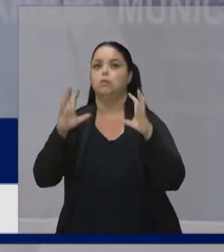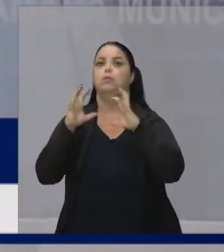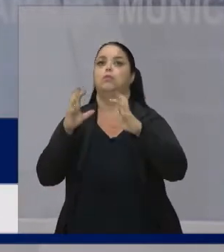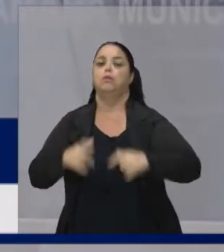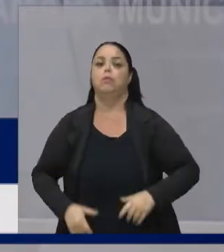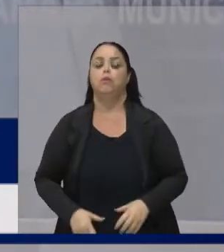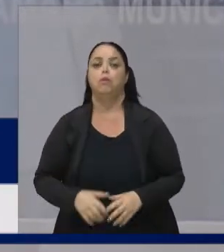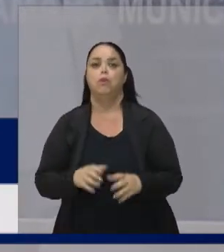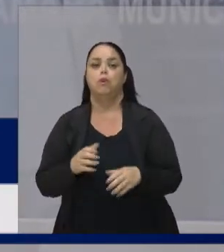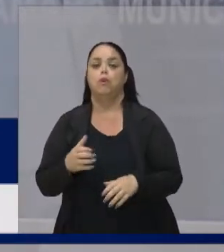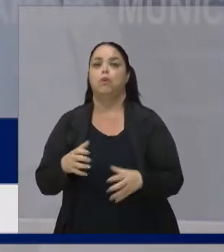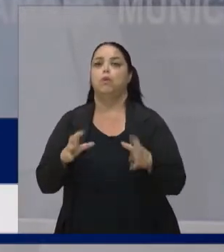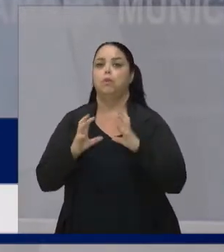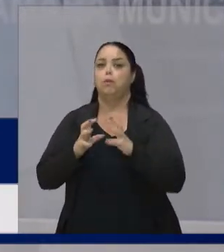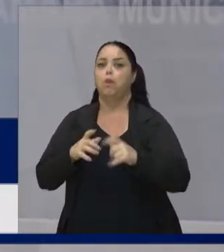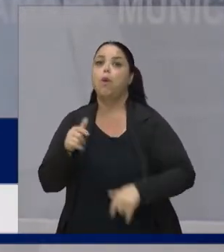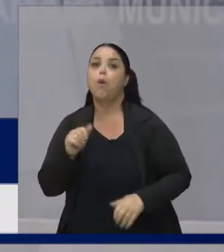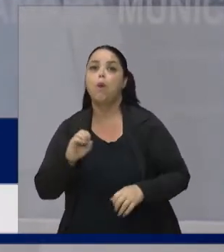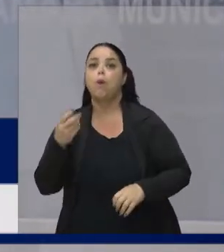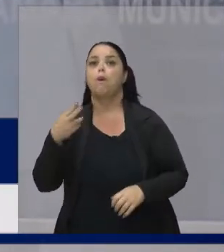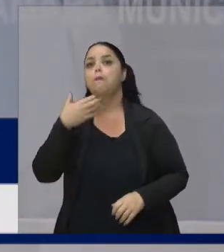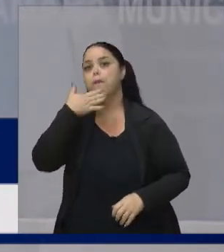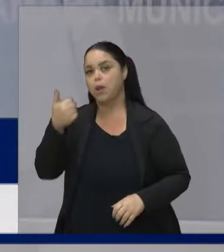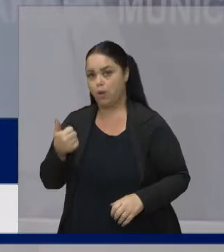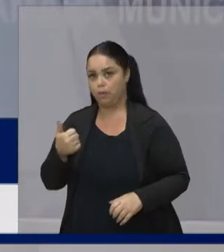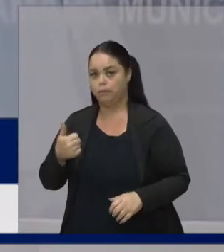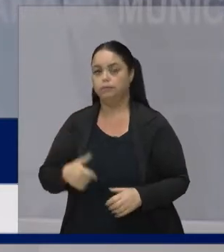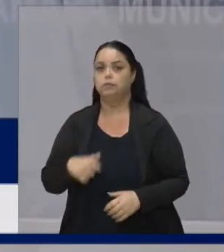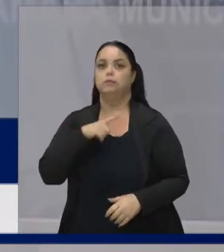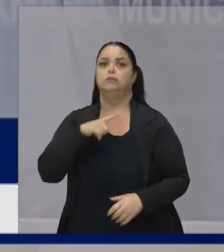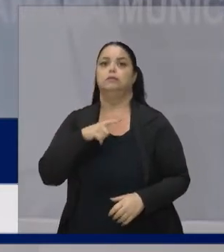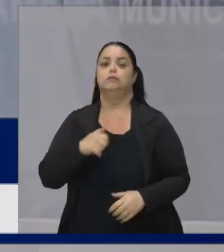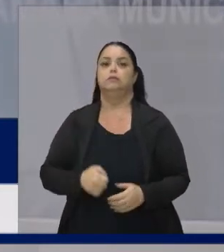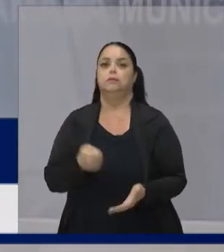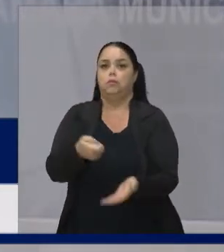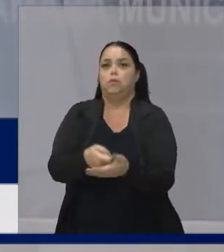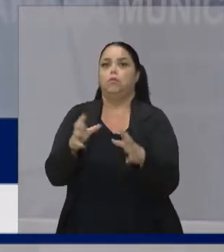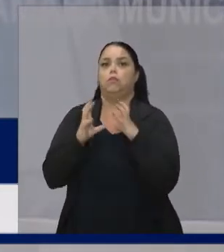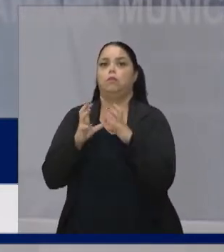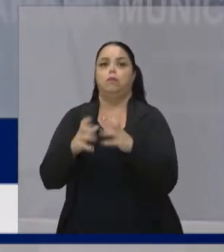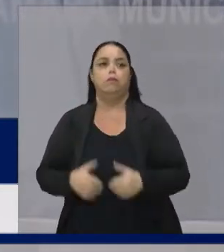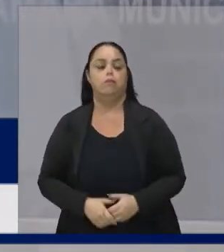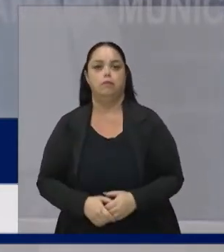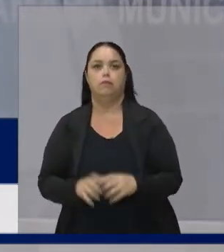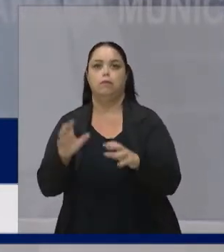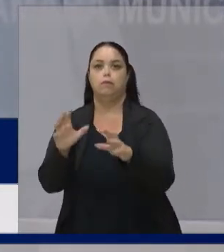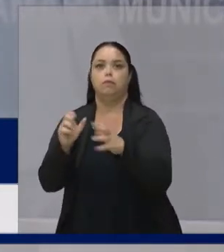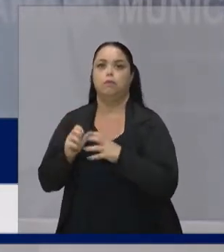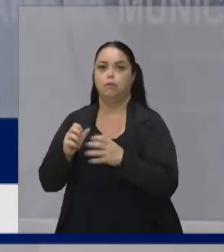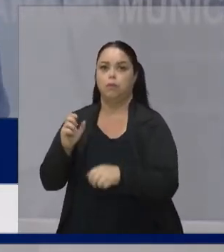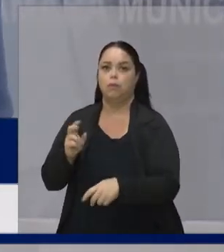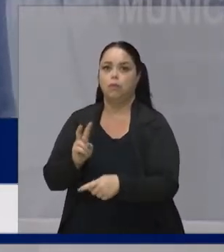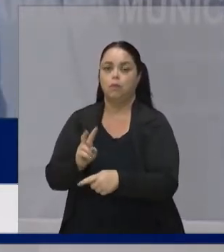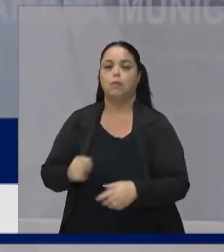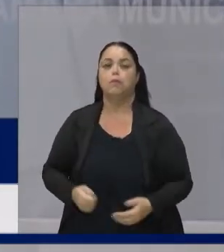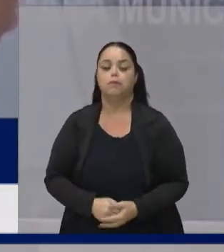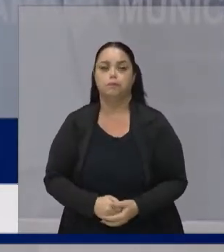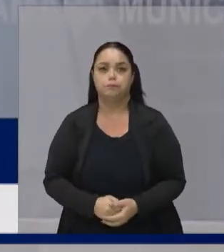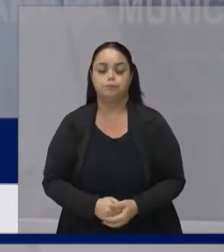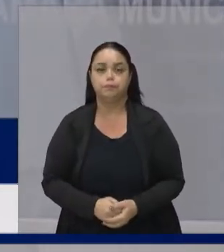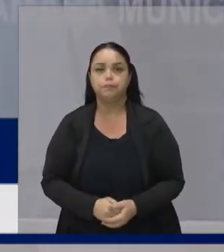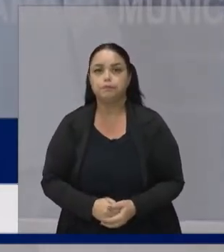Tem muita gente Que comprava a bola Só para ser o primeiro Mas